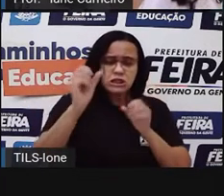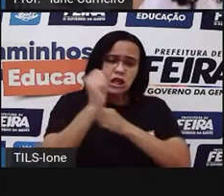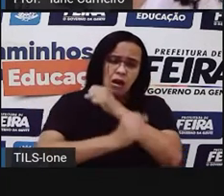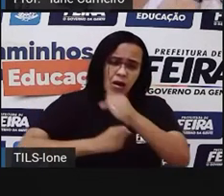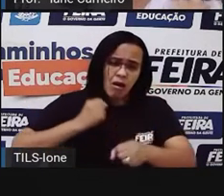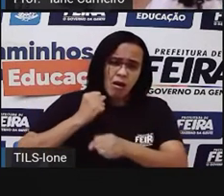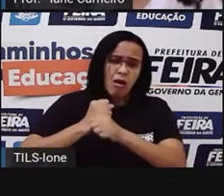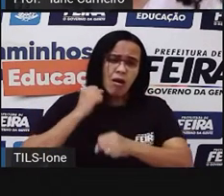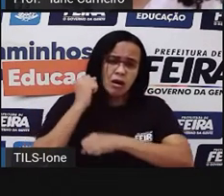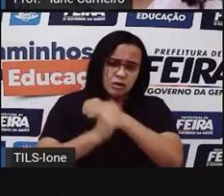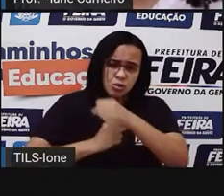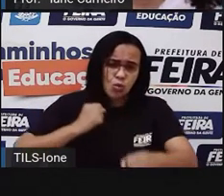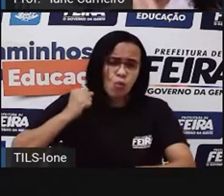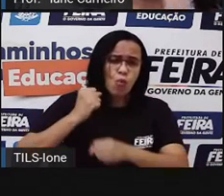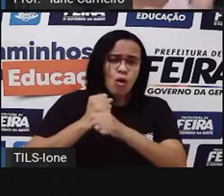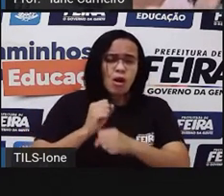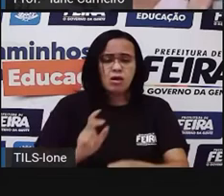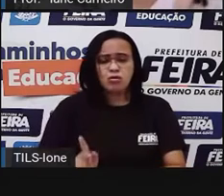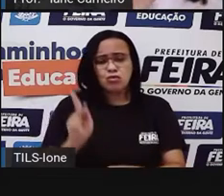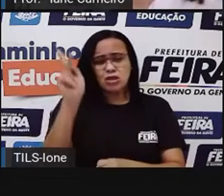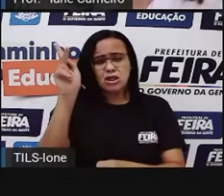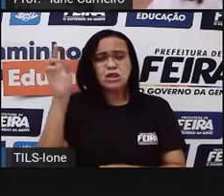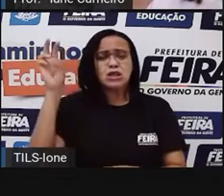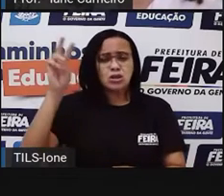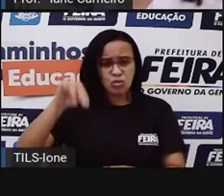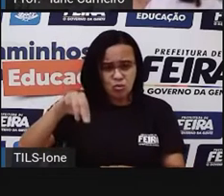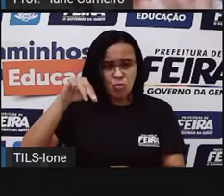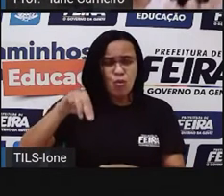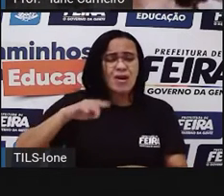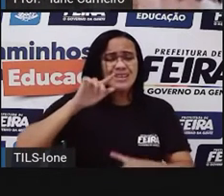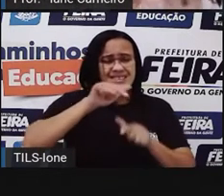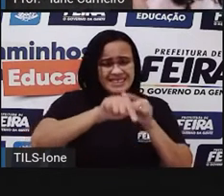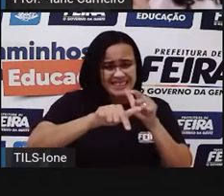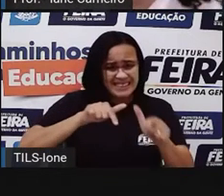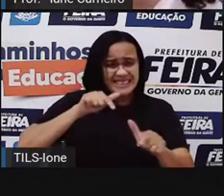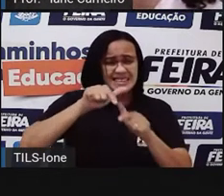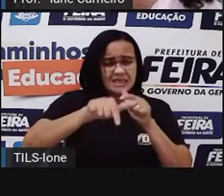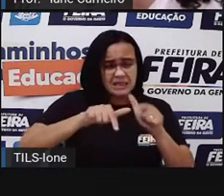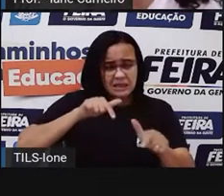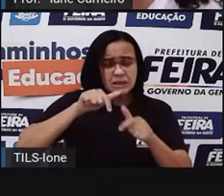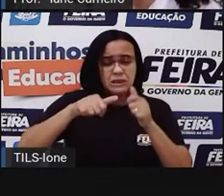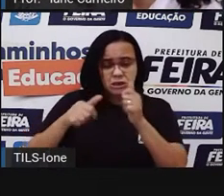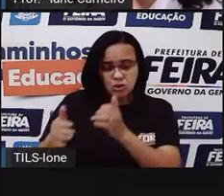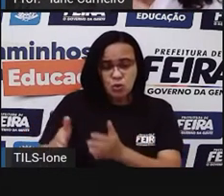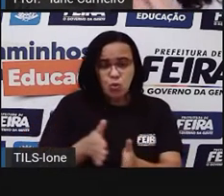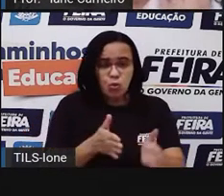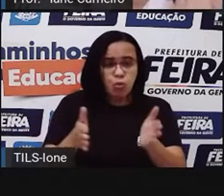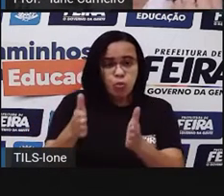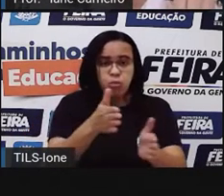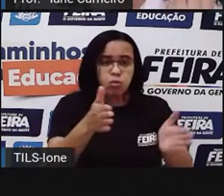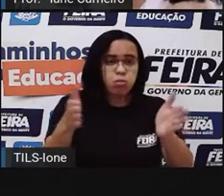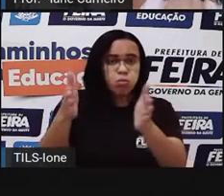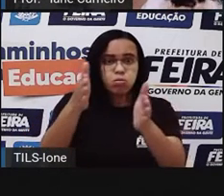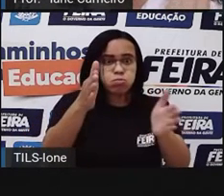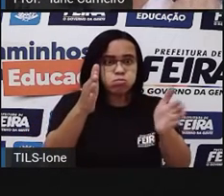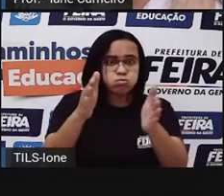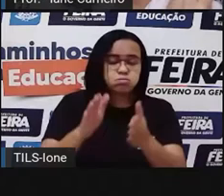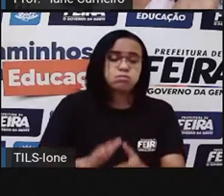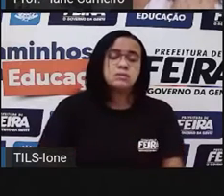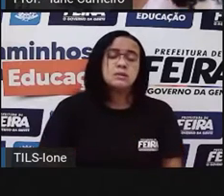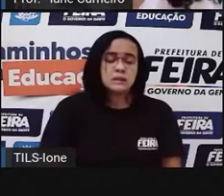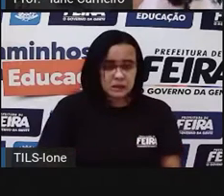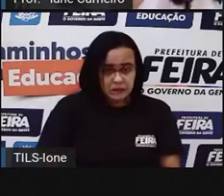de quilômetros que tem, de estradas que tem o nosso país. Olha só, 1 milhão,